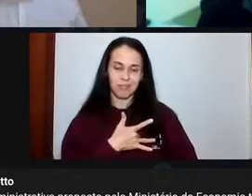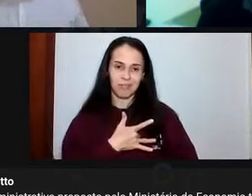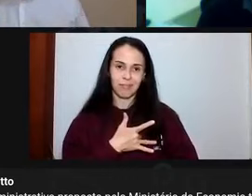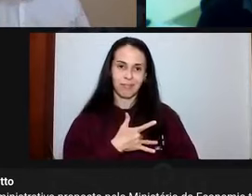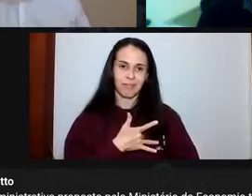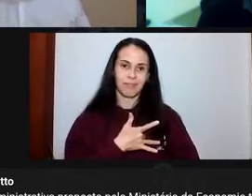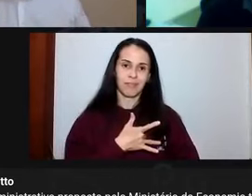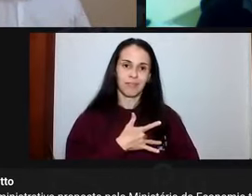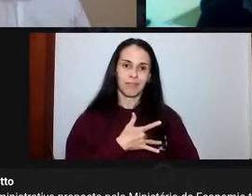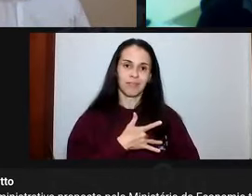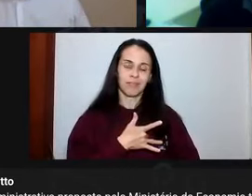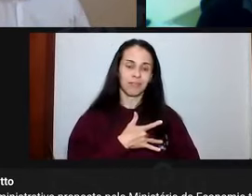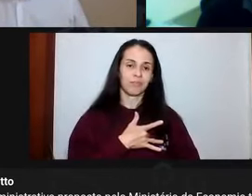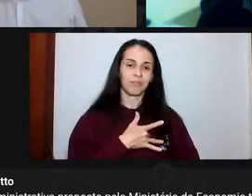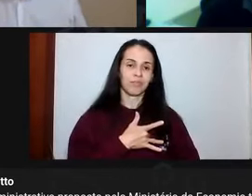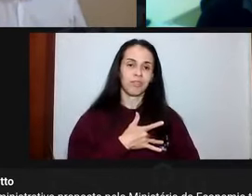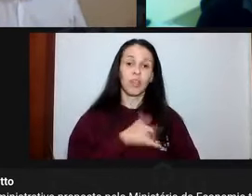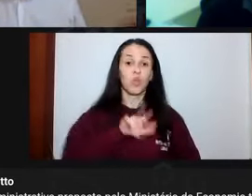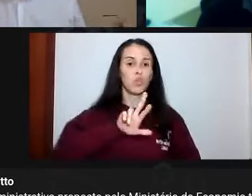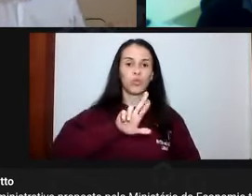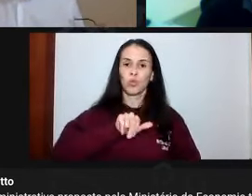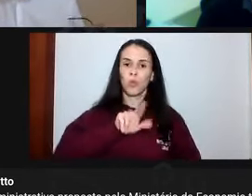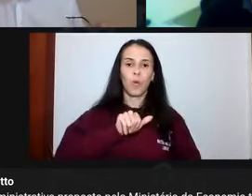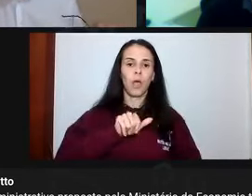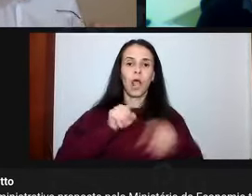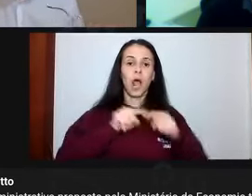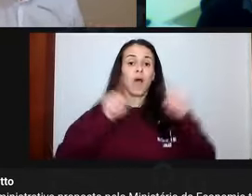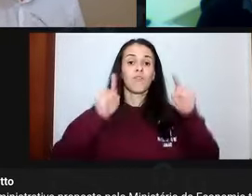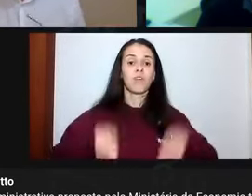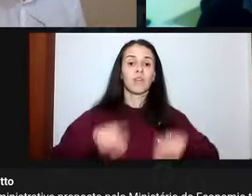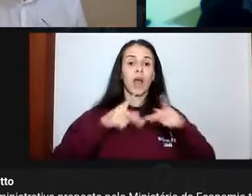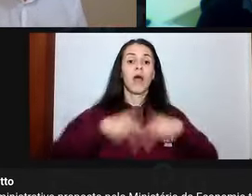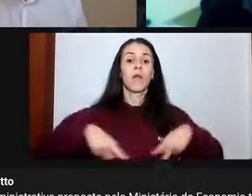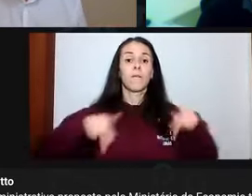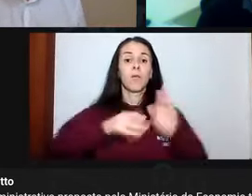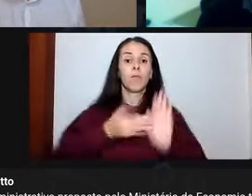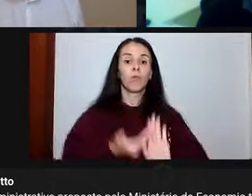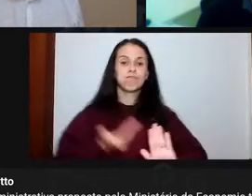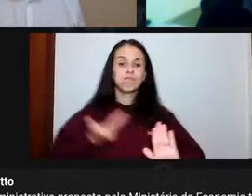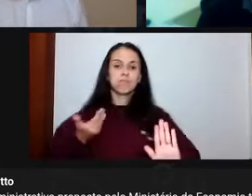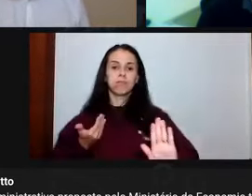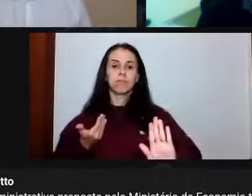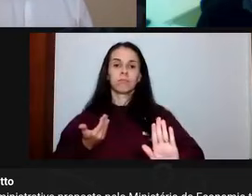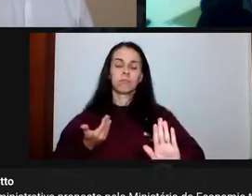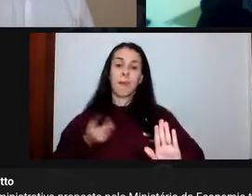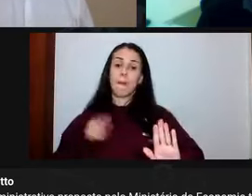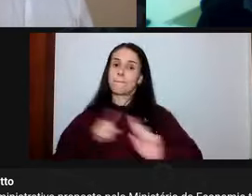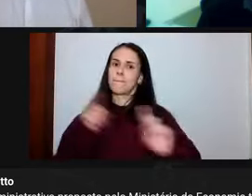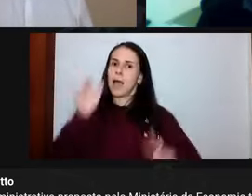setor público desse sistema e já vamos dimensionando o desastre que isso vai ser.